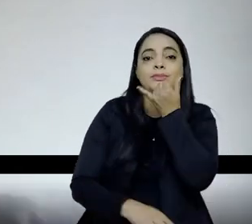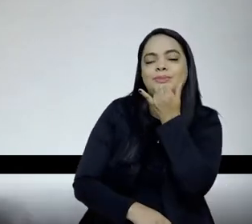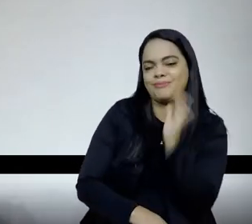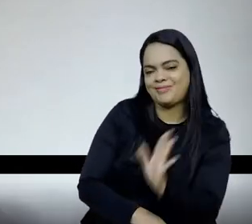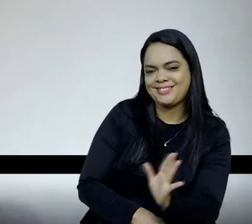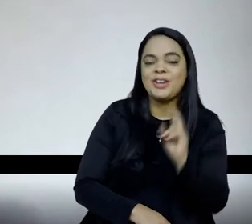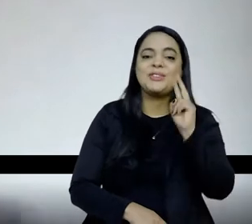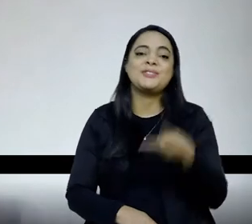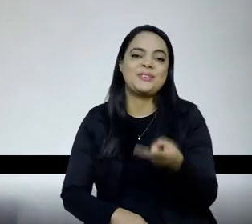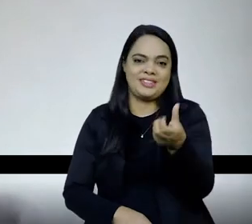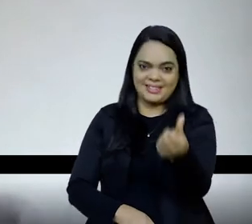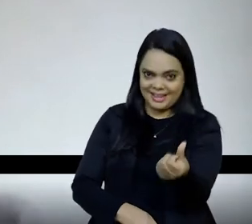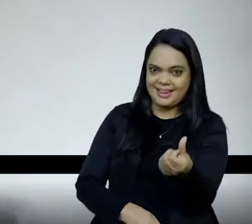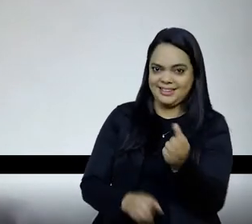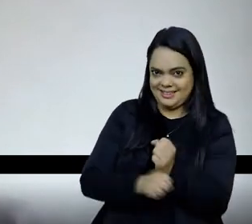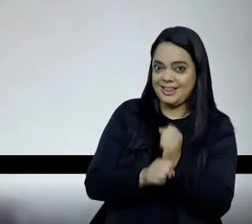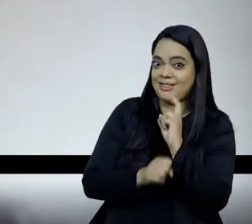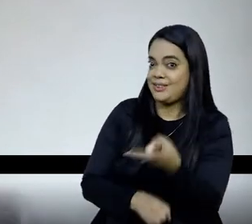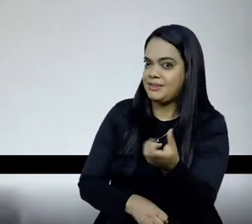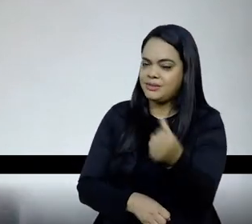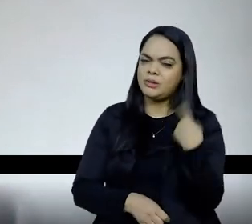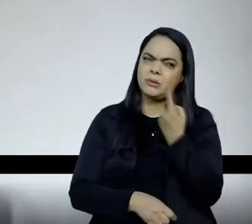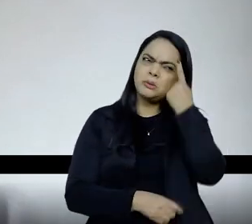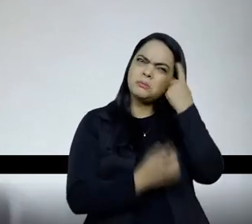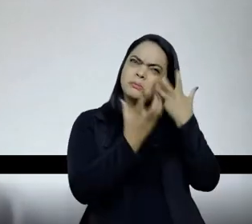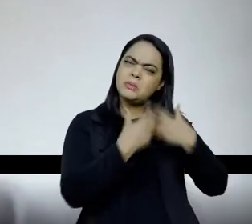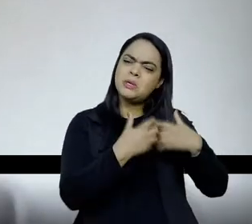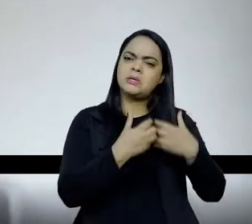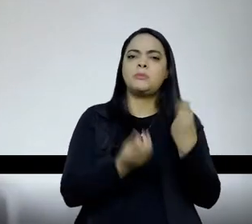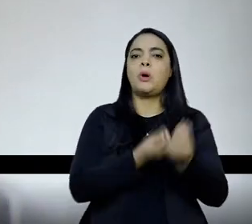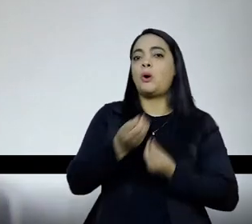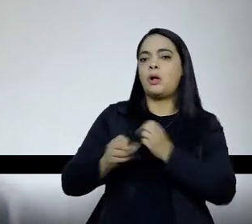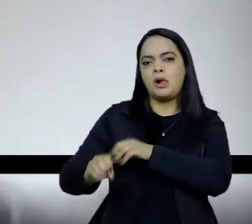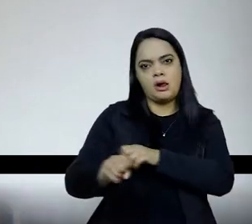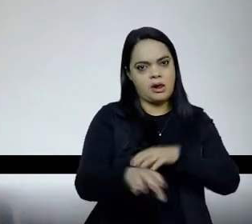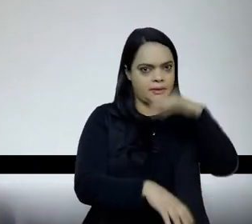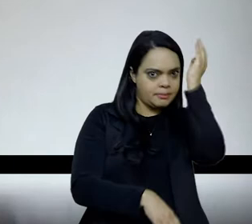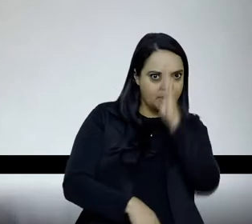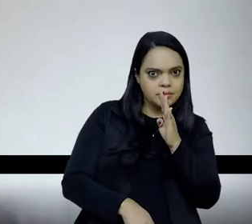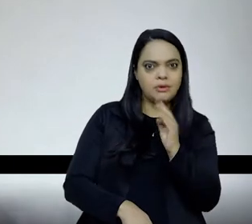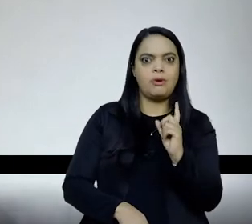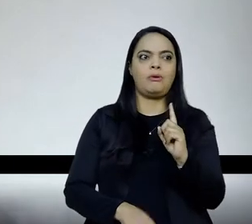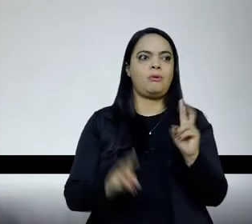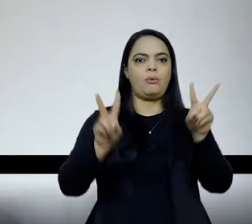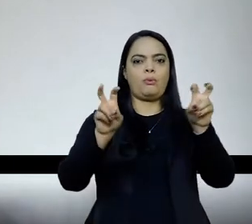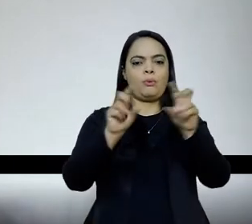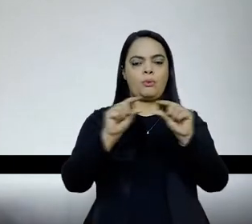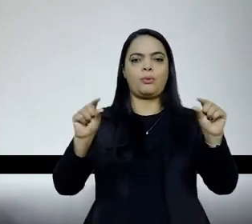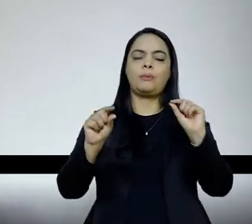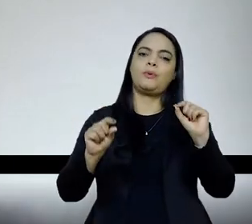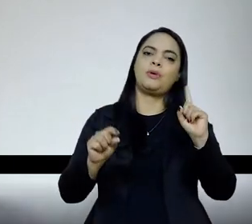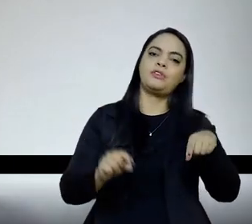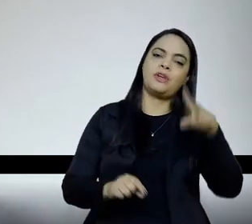quando em 2006, a gente começou a discutir sobre o Pensar Educação, Pensar o Brasil, o próprio título já remetia para essa questão da